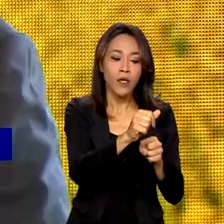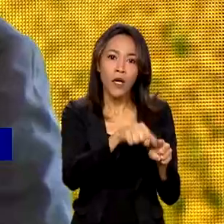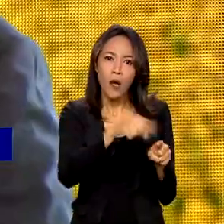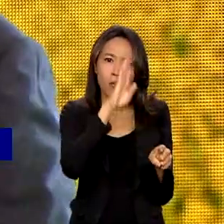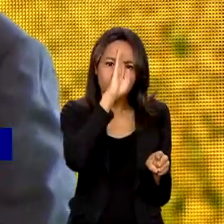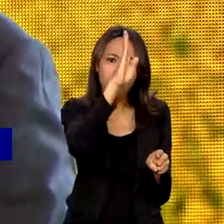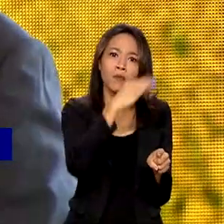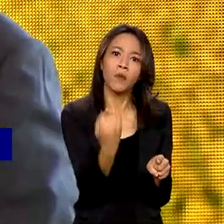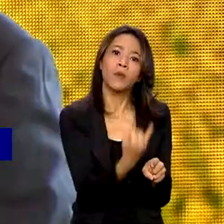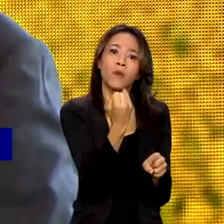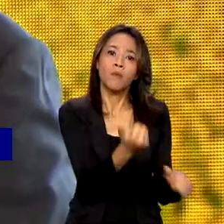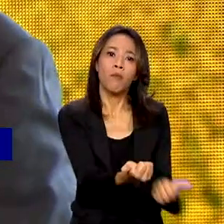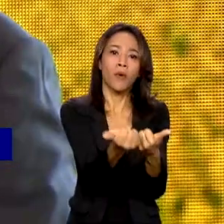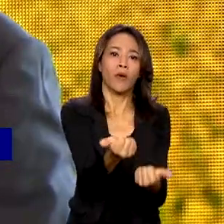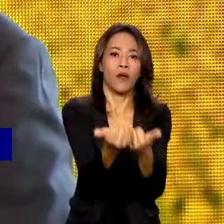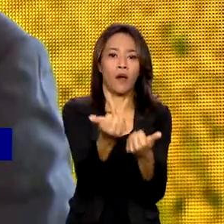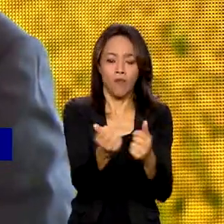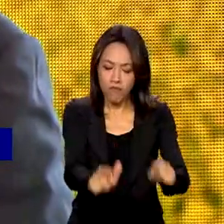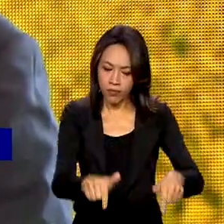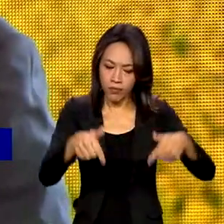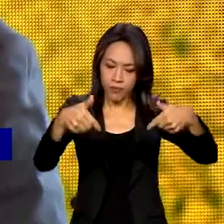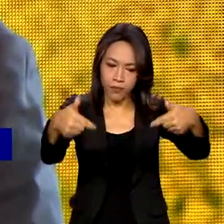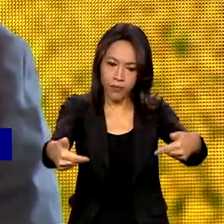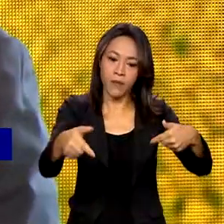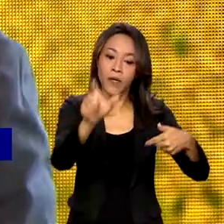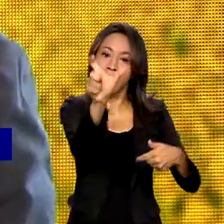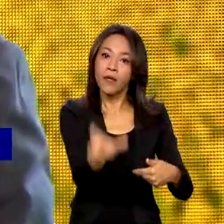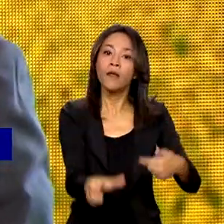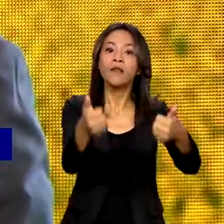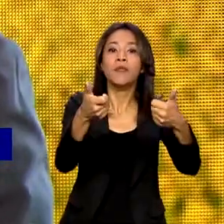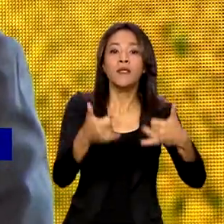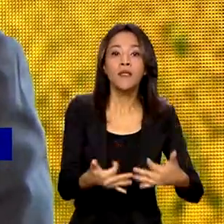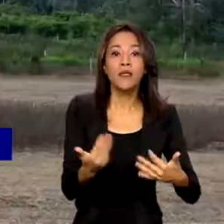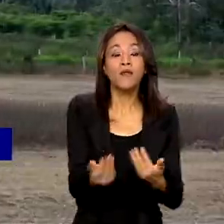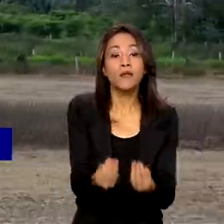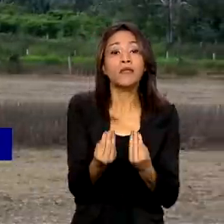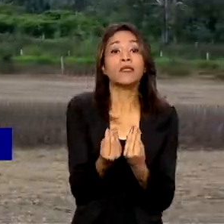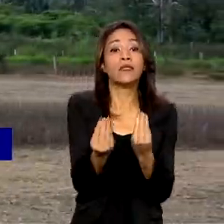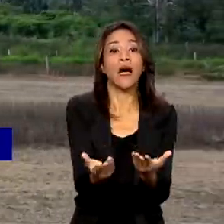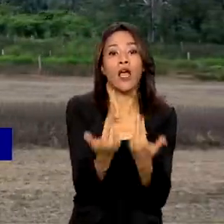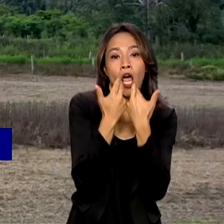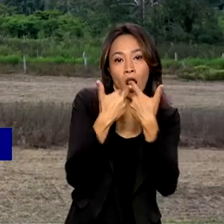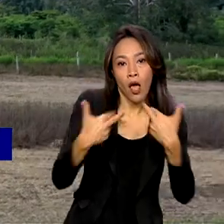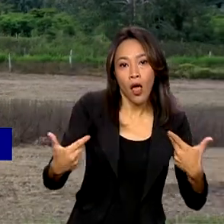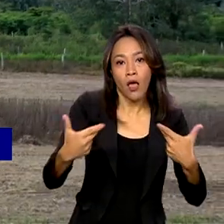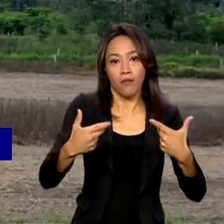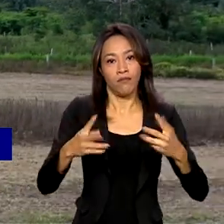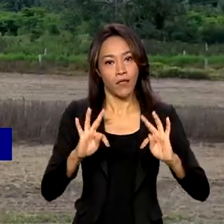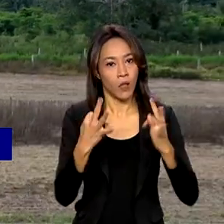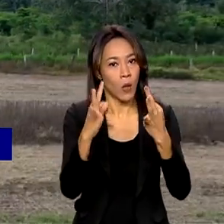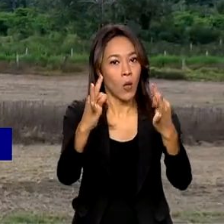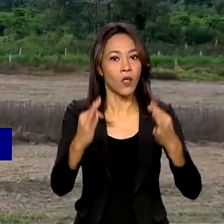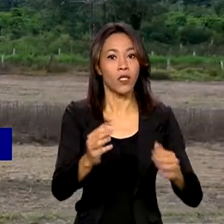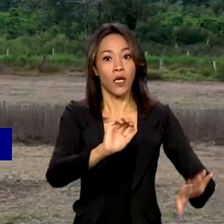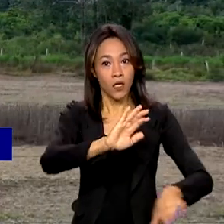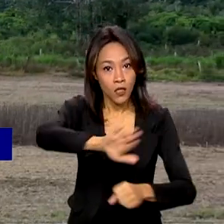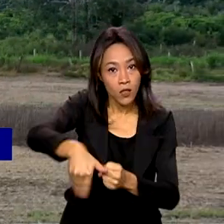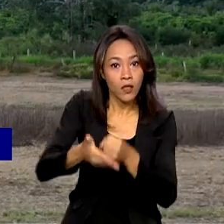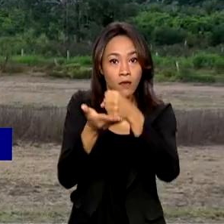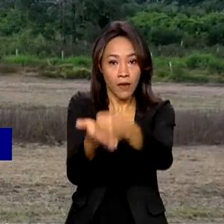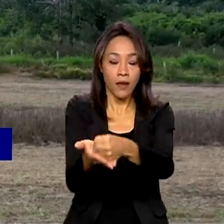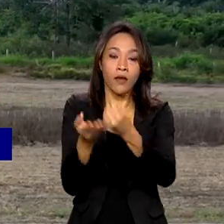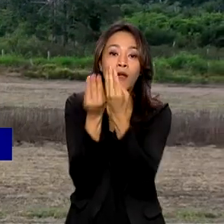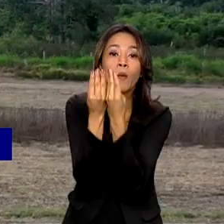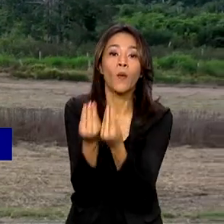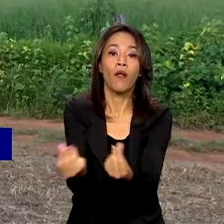atividade, permitindo trazermos inovações tecnológicas, sustentabilidade e qualidade para a